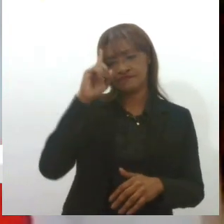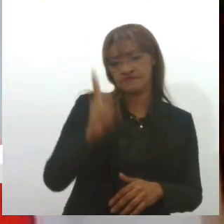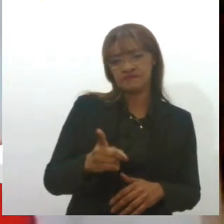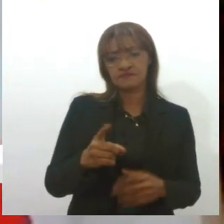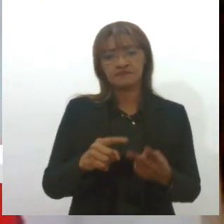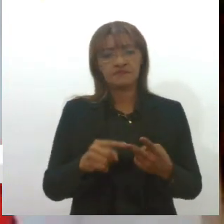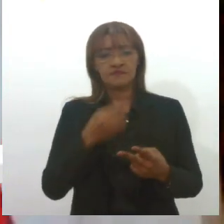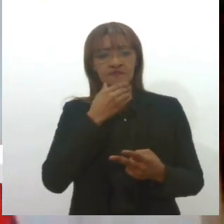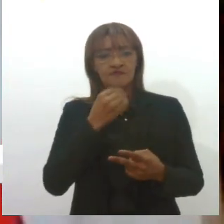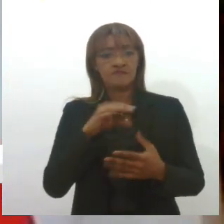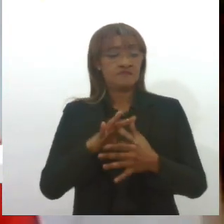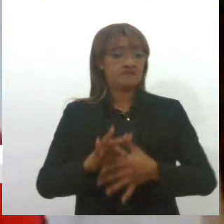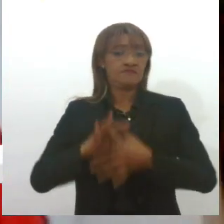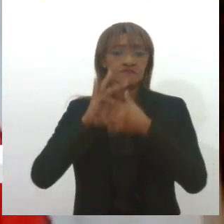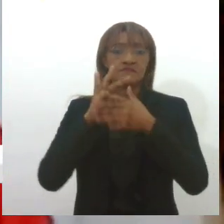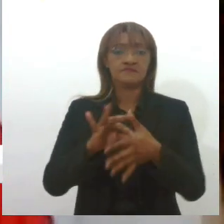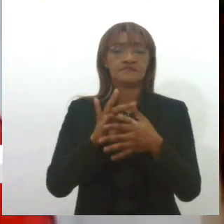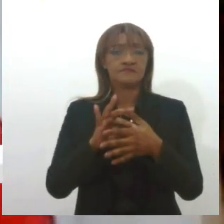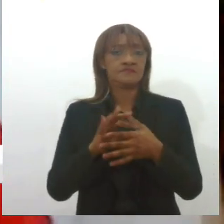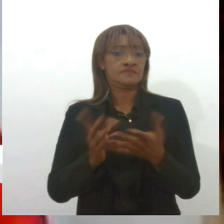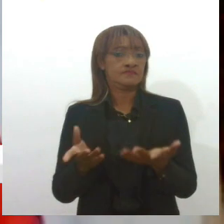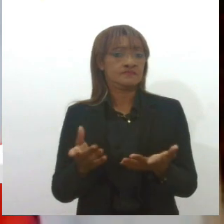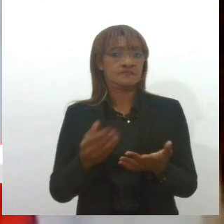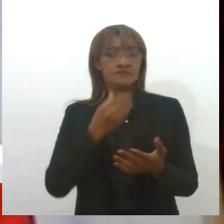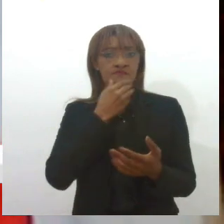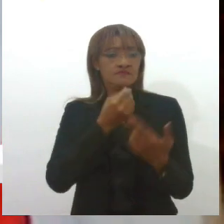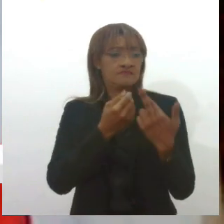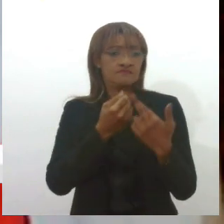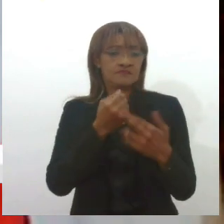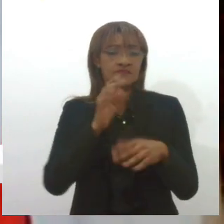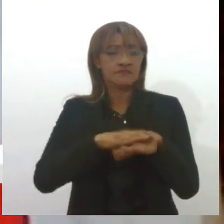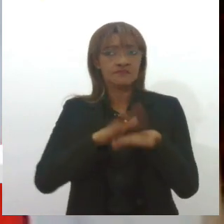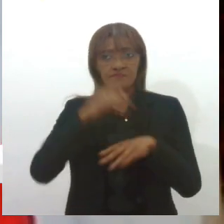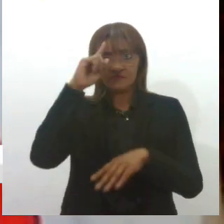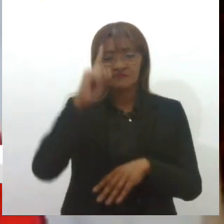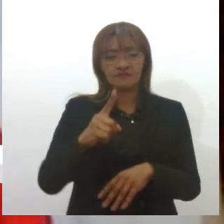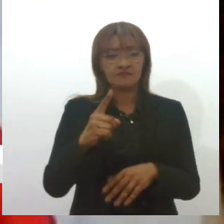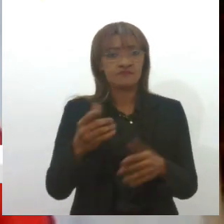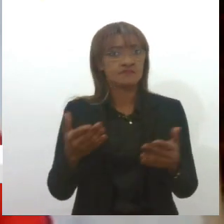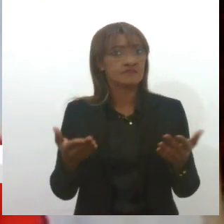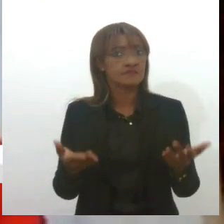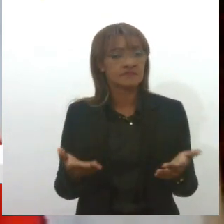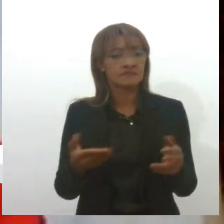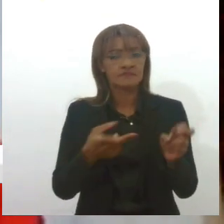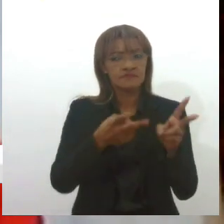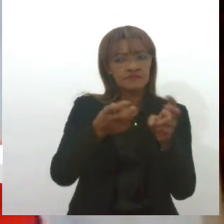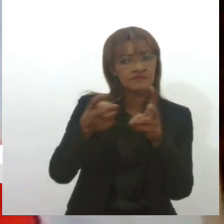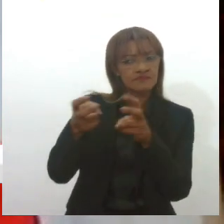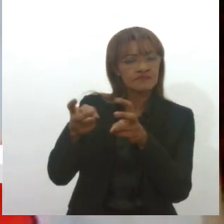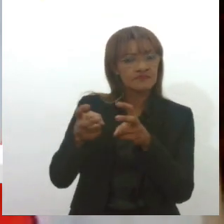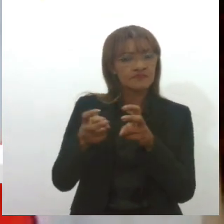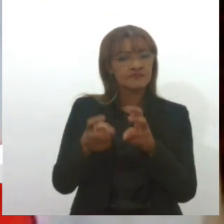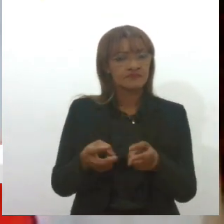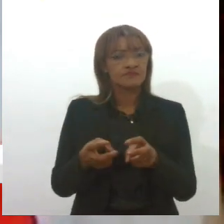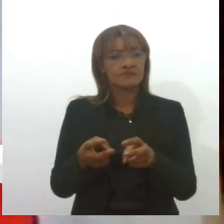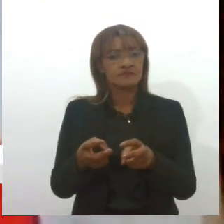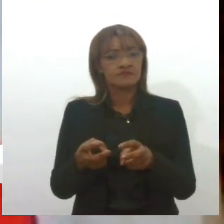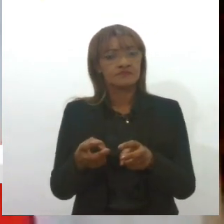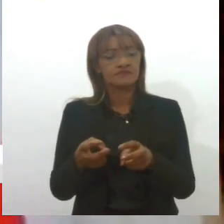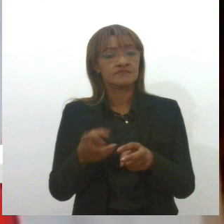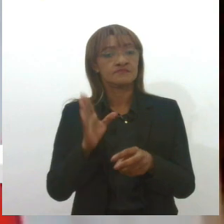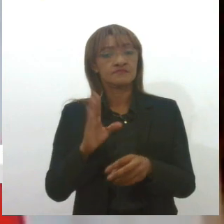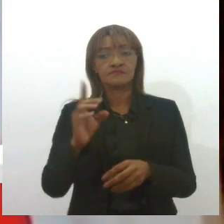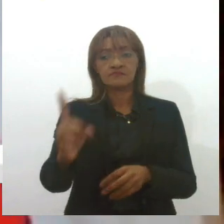liderança, o homem é que tem voz de comando. Então, embora eu tenha percebido toda essa estrutura chegando até mim,